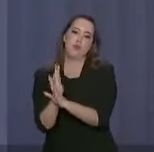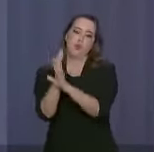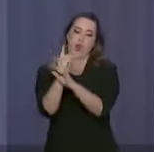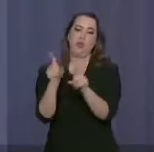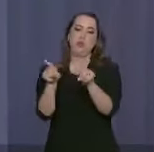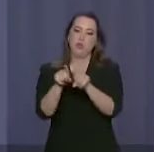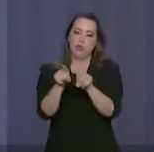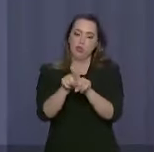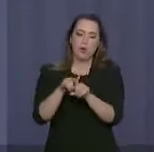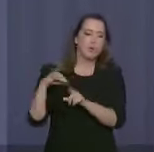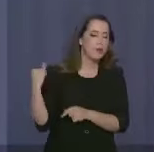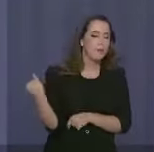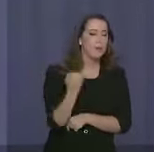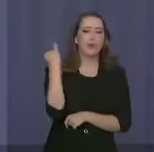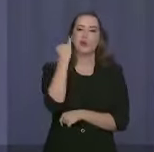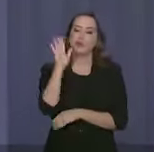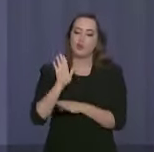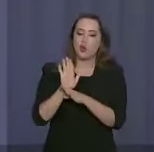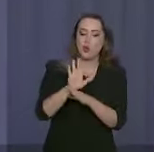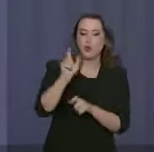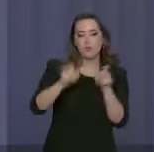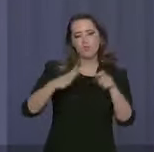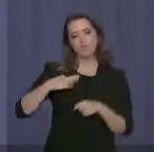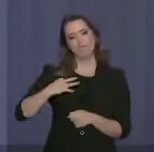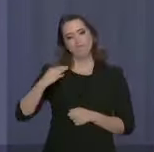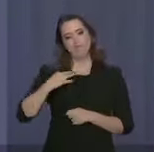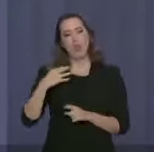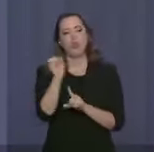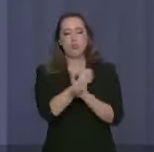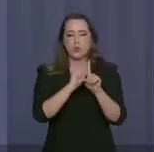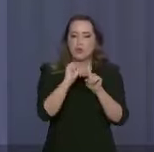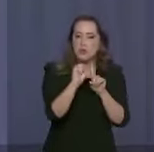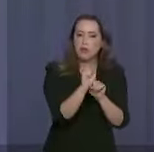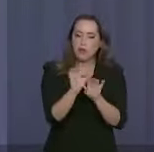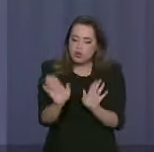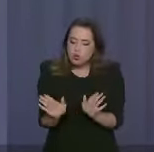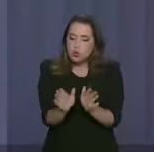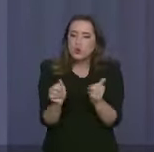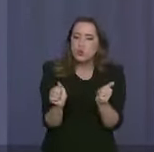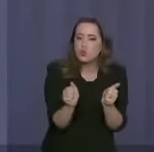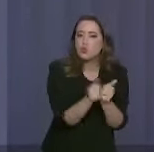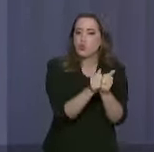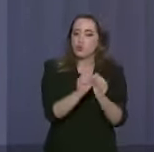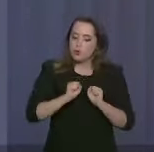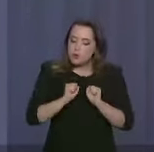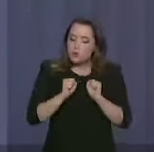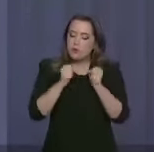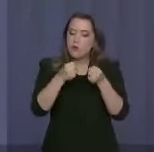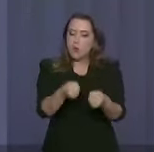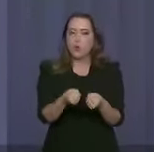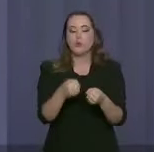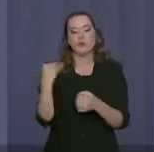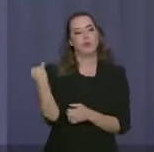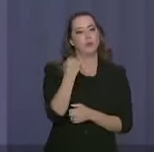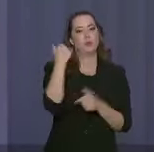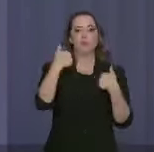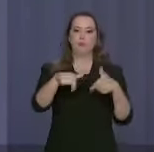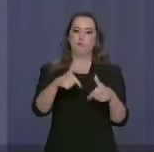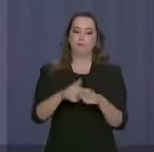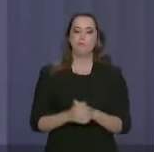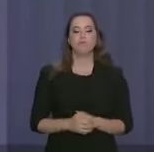bem como com a inestimável ajuda dos voluntários e entidades, que prontamente se juntaram ao esforço de todos nessa importante missão.